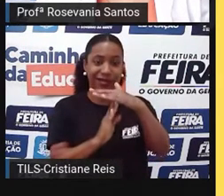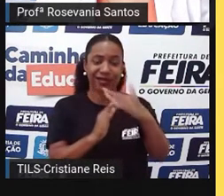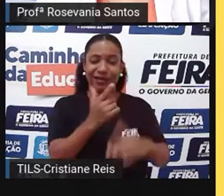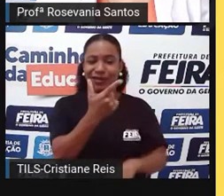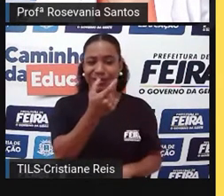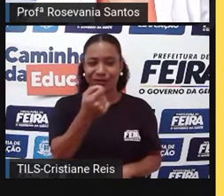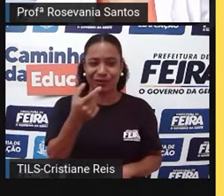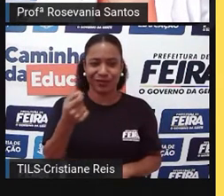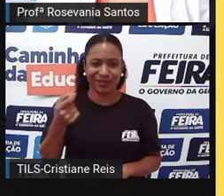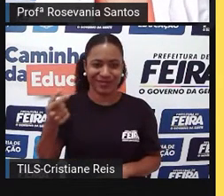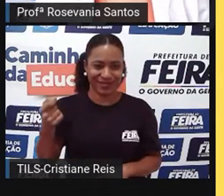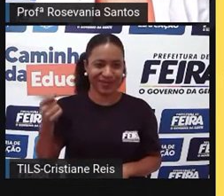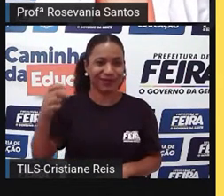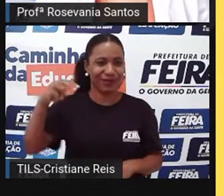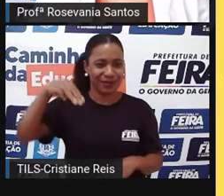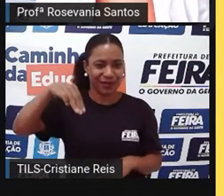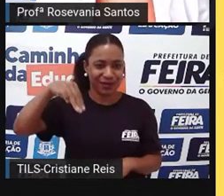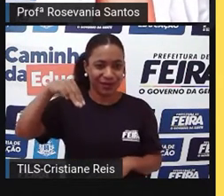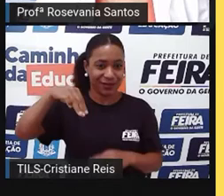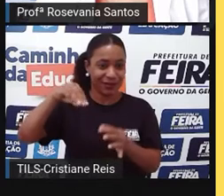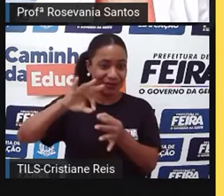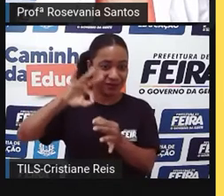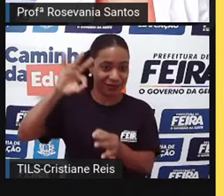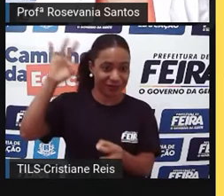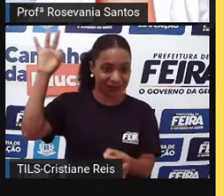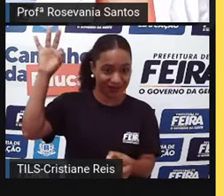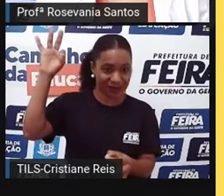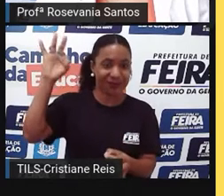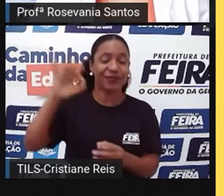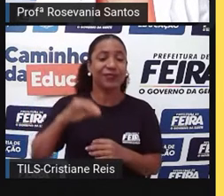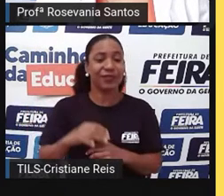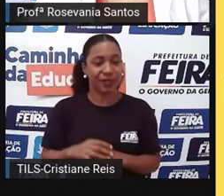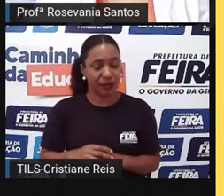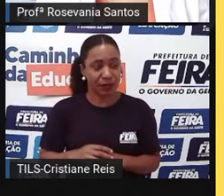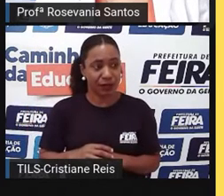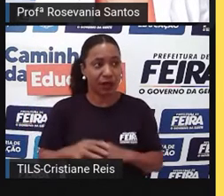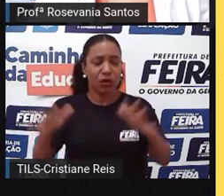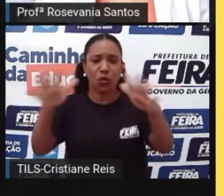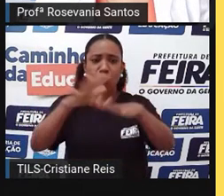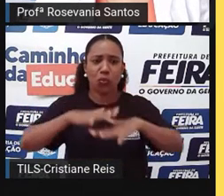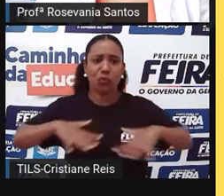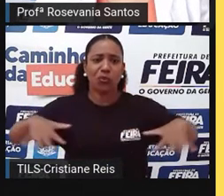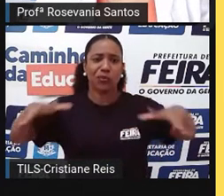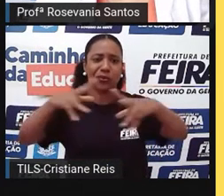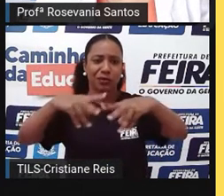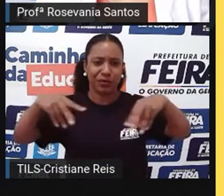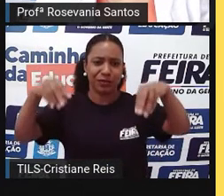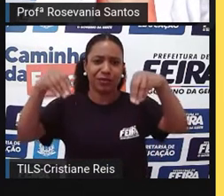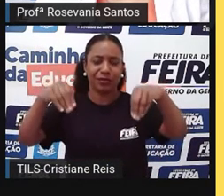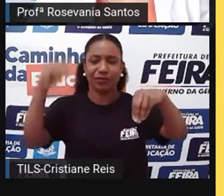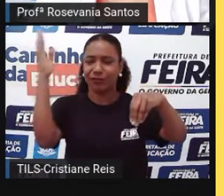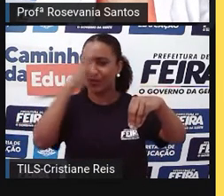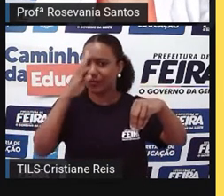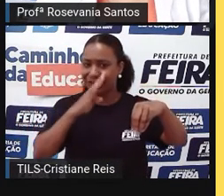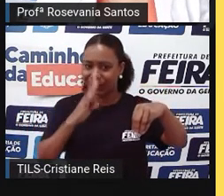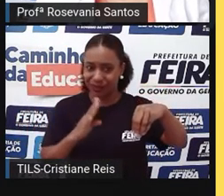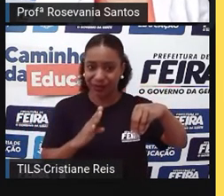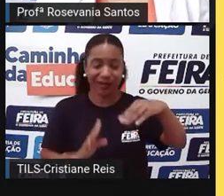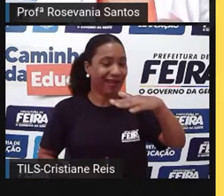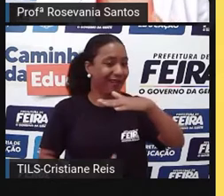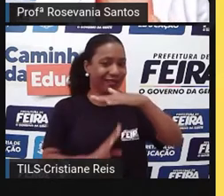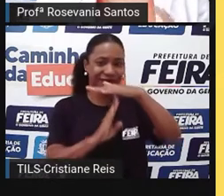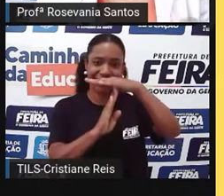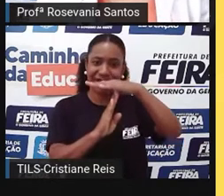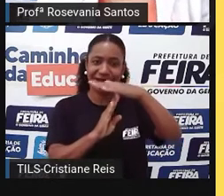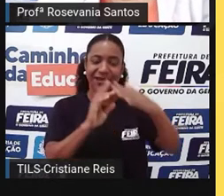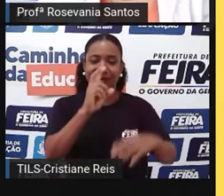se for querer uma coisa mais específica, assim, mais da metade do território brasileiro, ela está até os quinhentos metros de